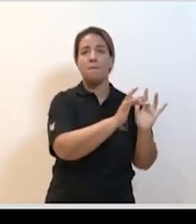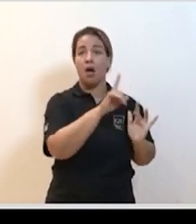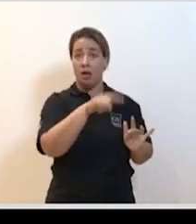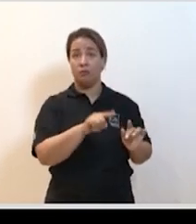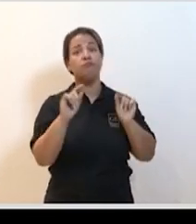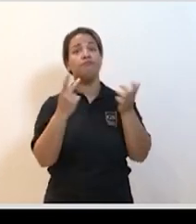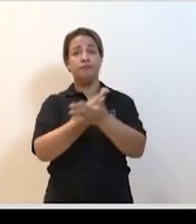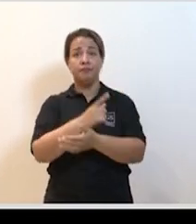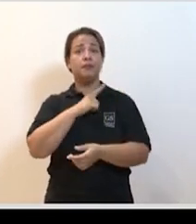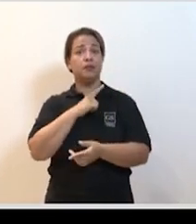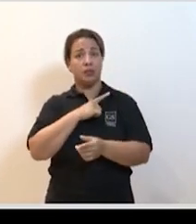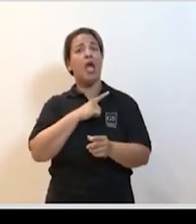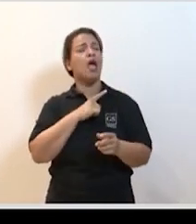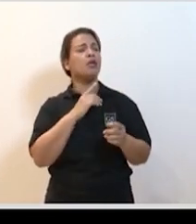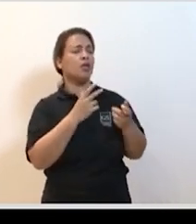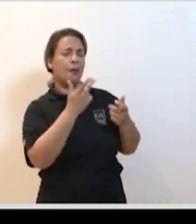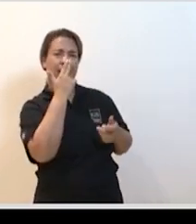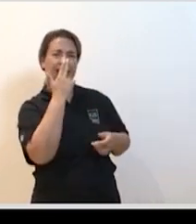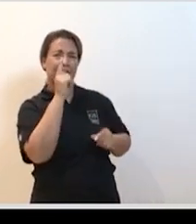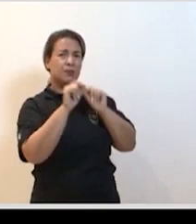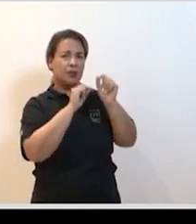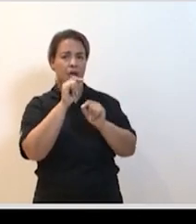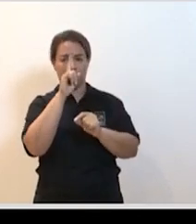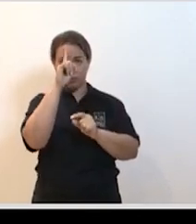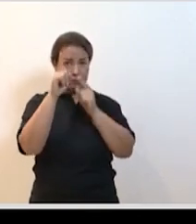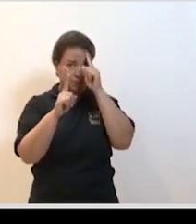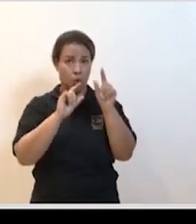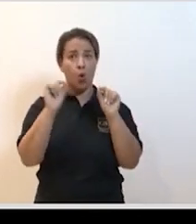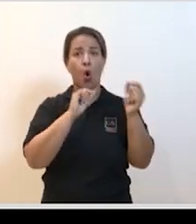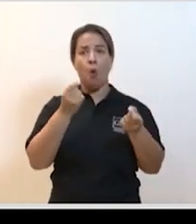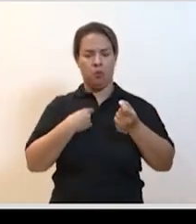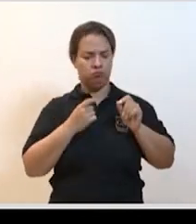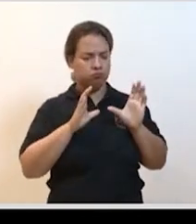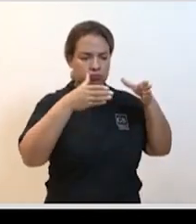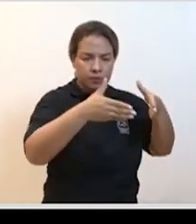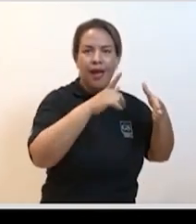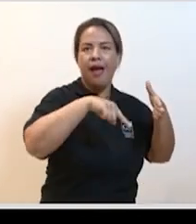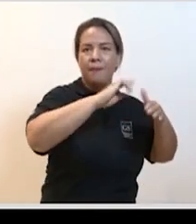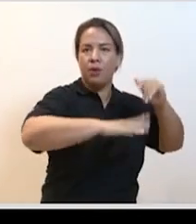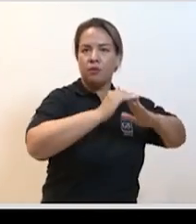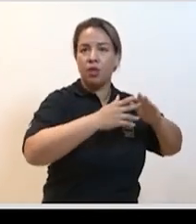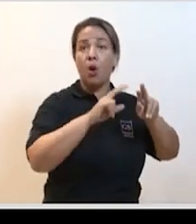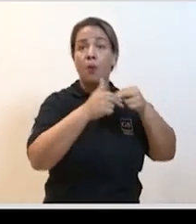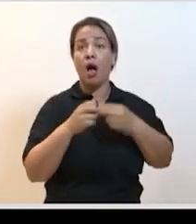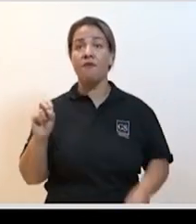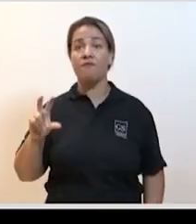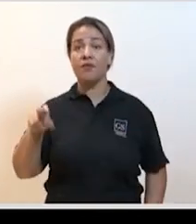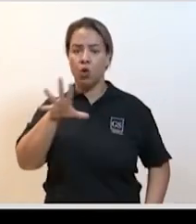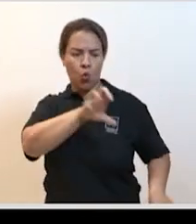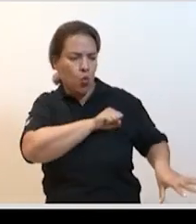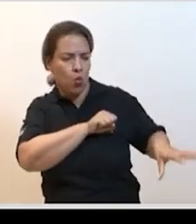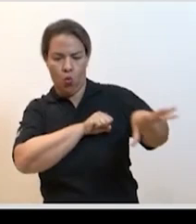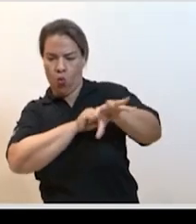faz com que haja uma certa inventividade do ponto de vista microbiológico, porque os vírus adquirem características de uma